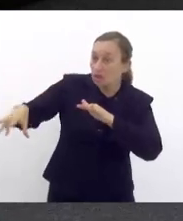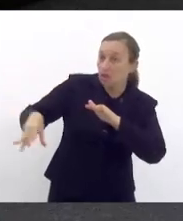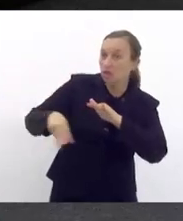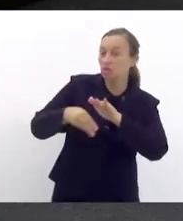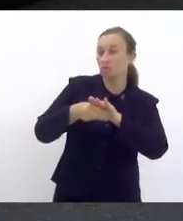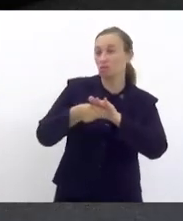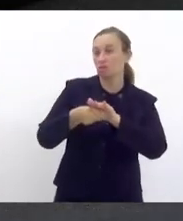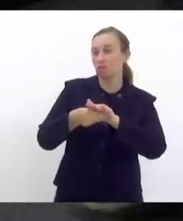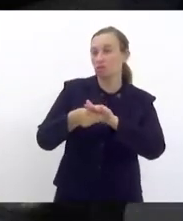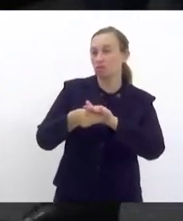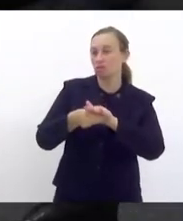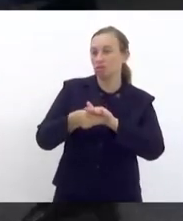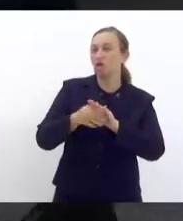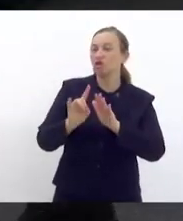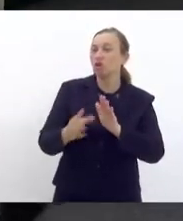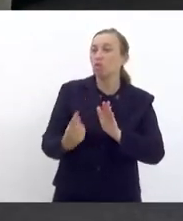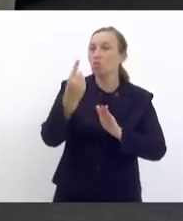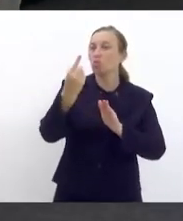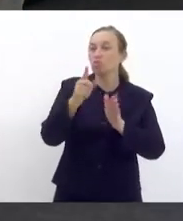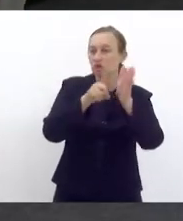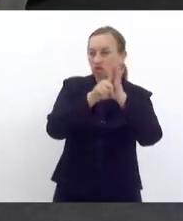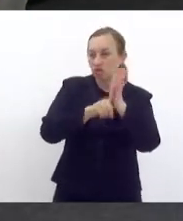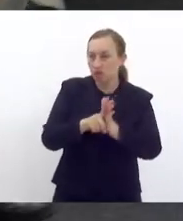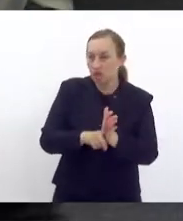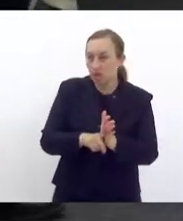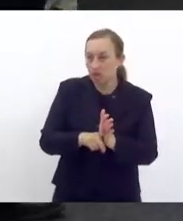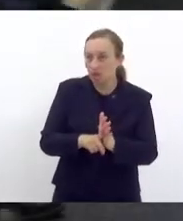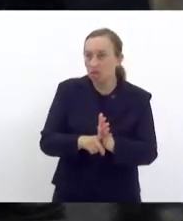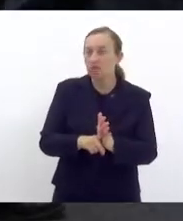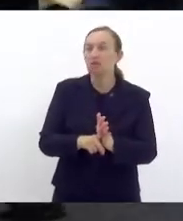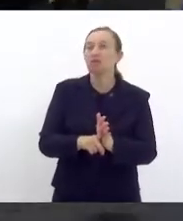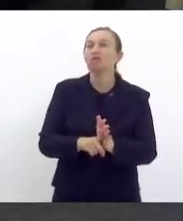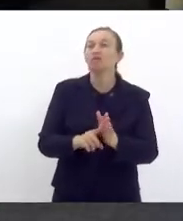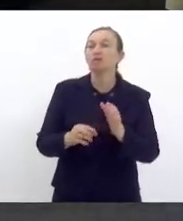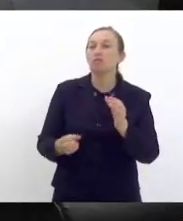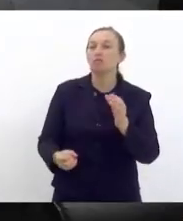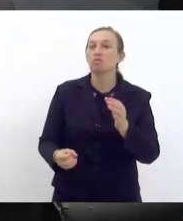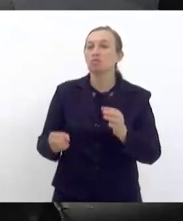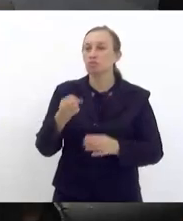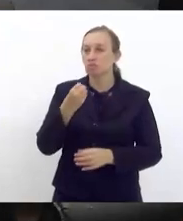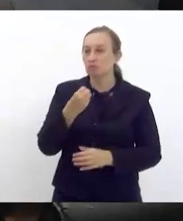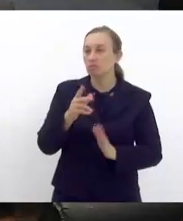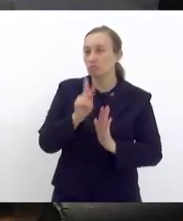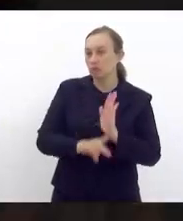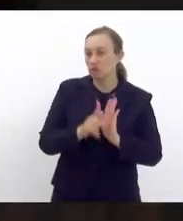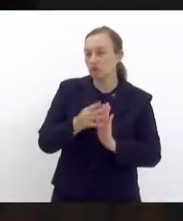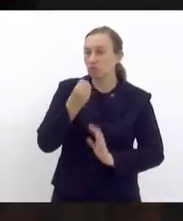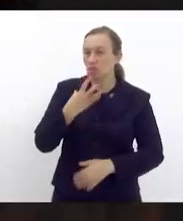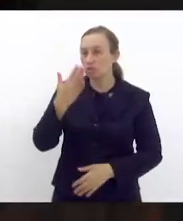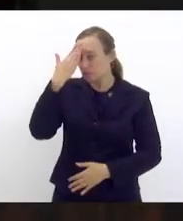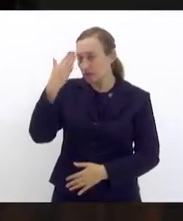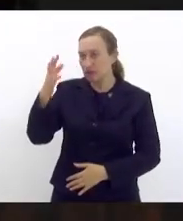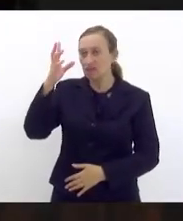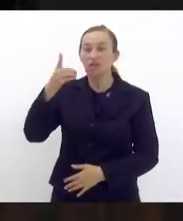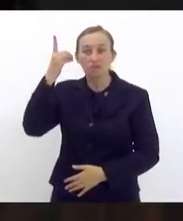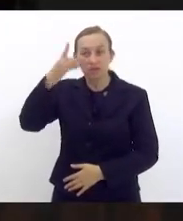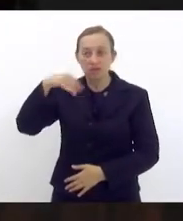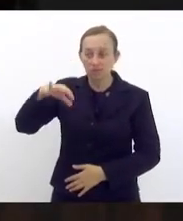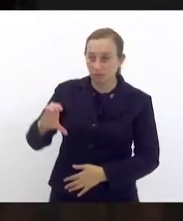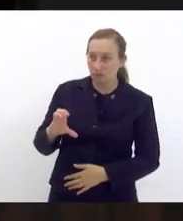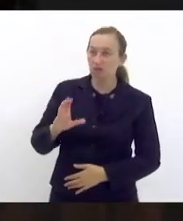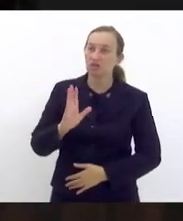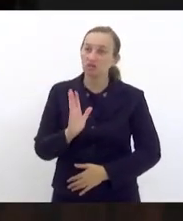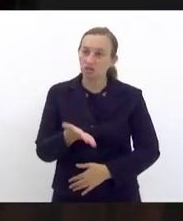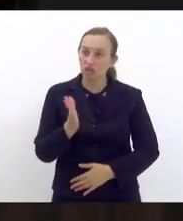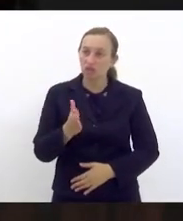a um único questionário. uma sugestão, um projeto excelente de vossa excelência. Obrigado, deputado Mink. Já está